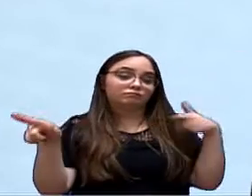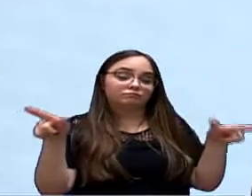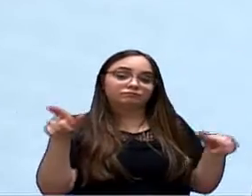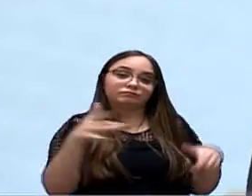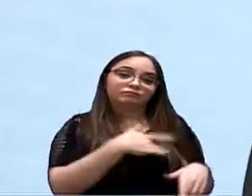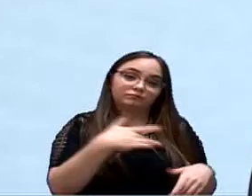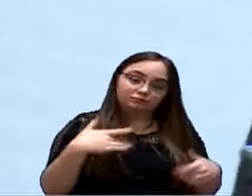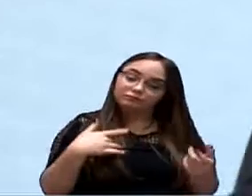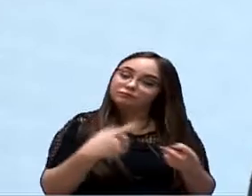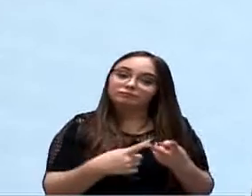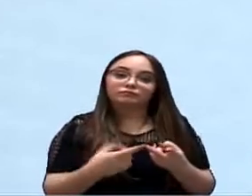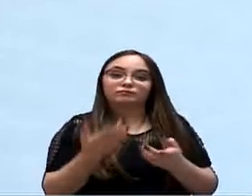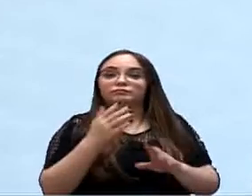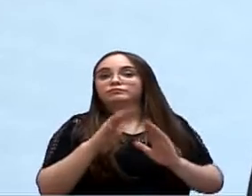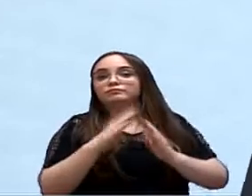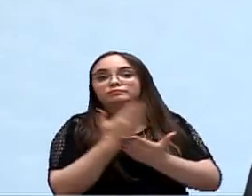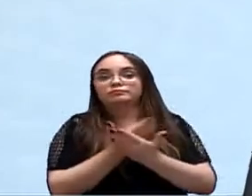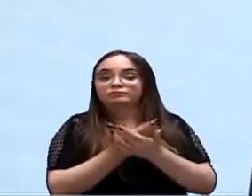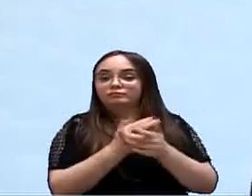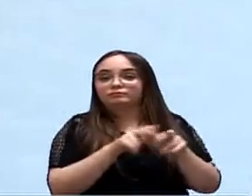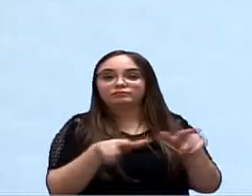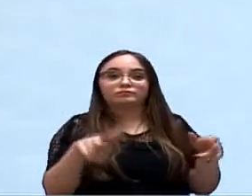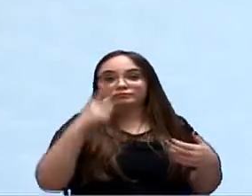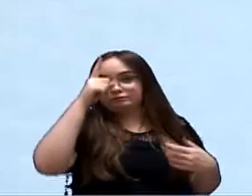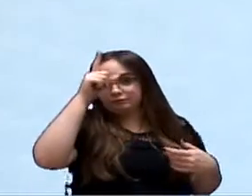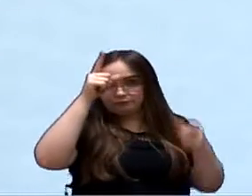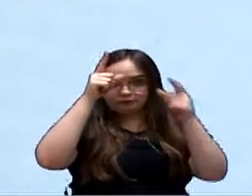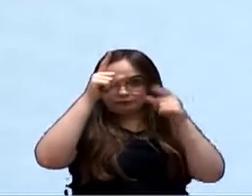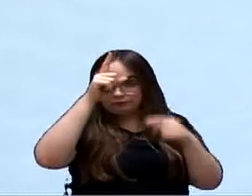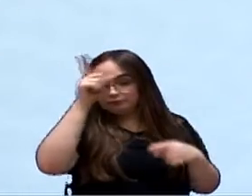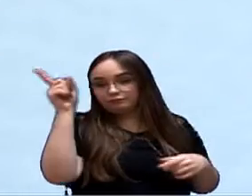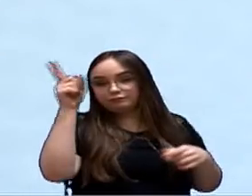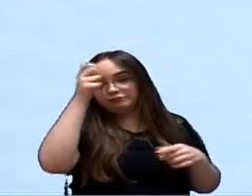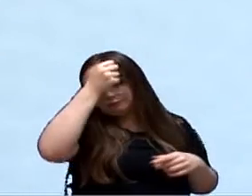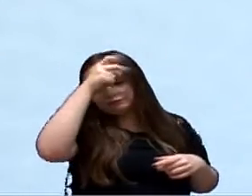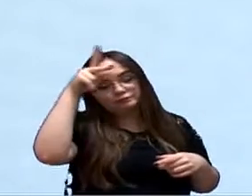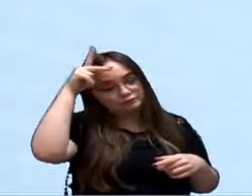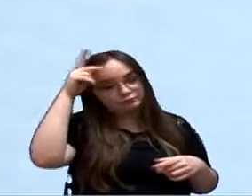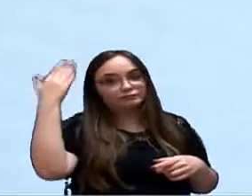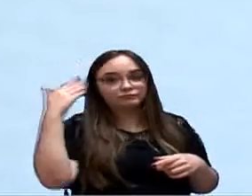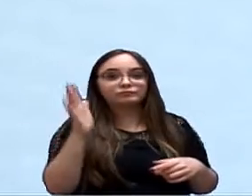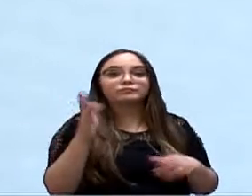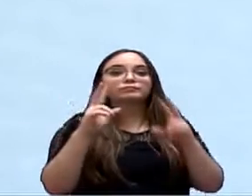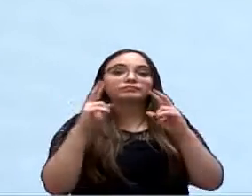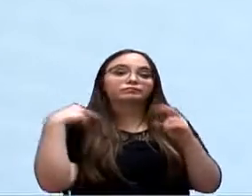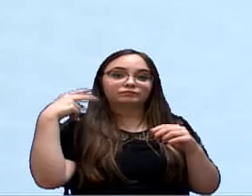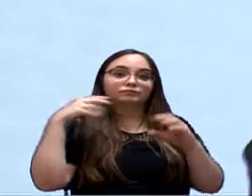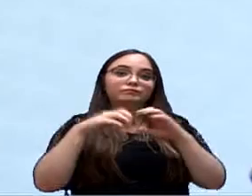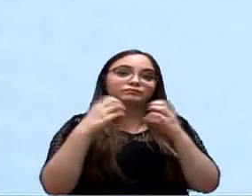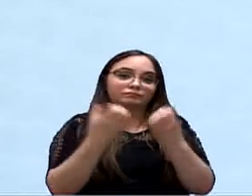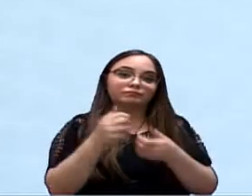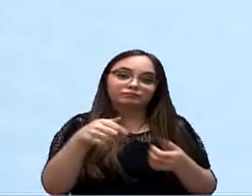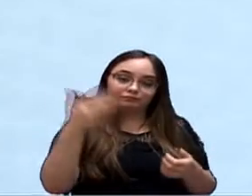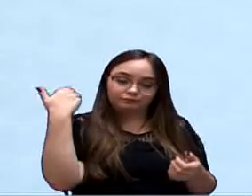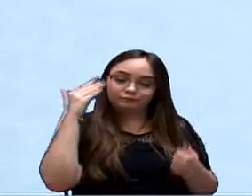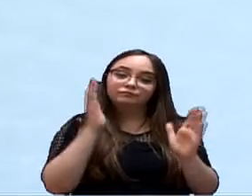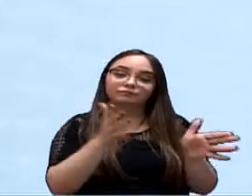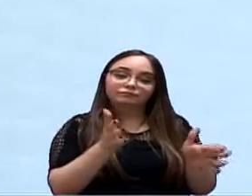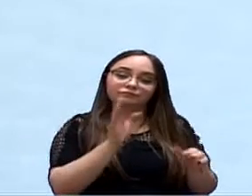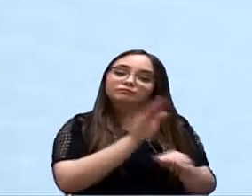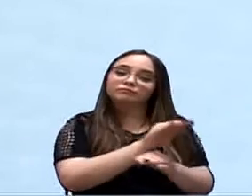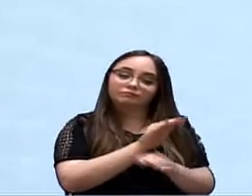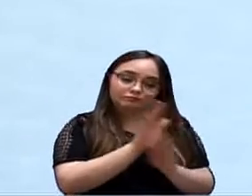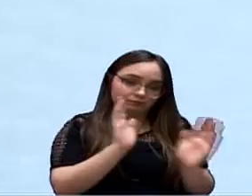educação, com o mesmo prefeito, como foi quando o vereador nessa casa já defendeu em alguns momentos.